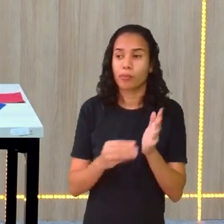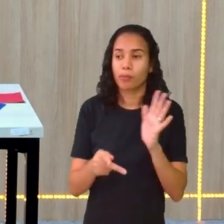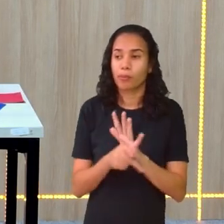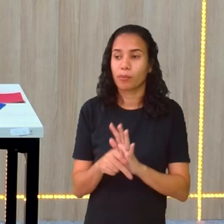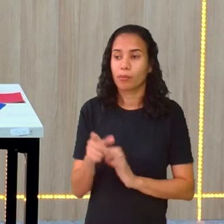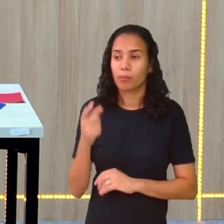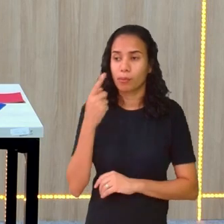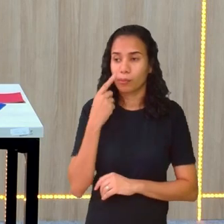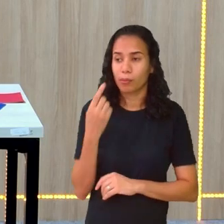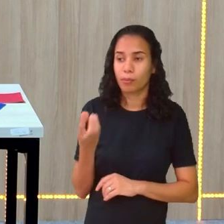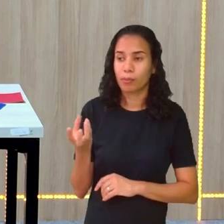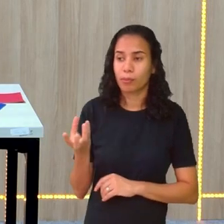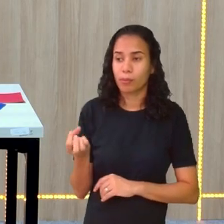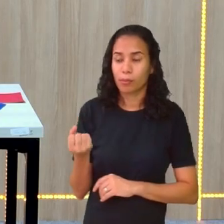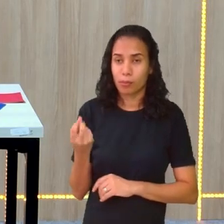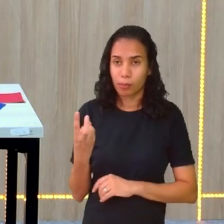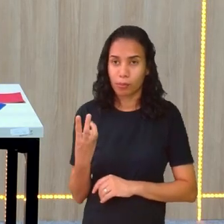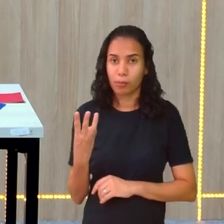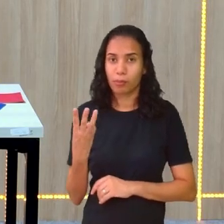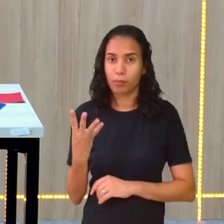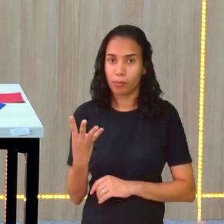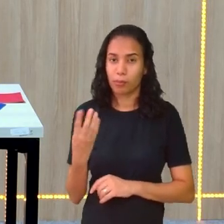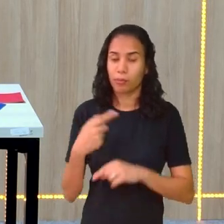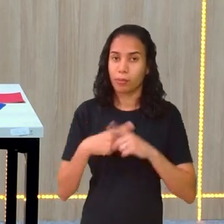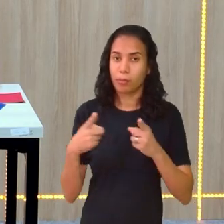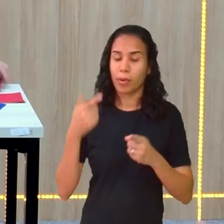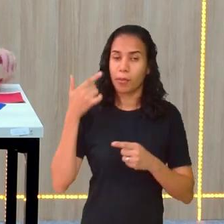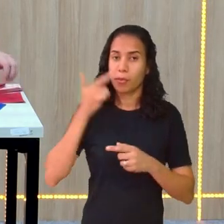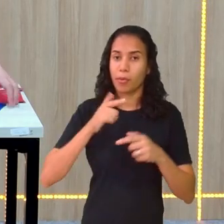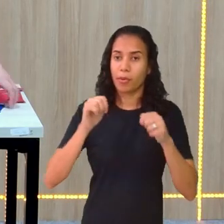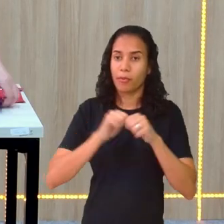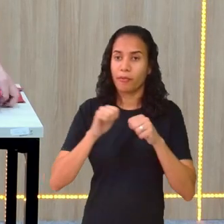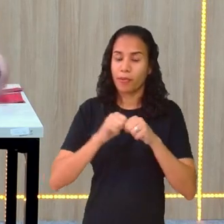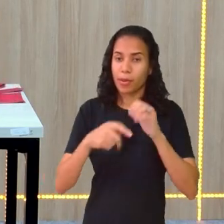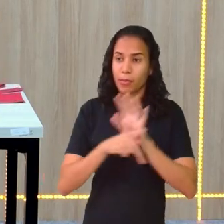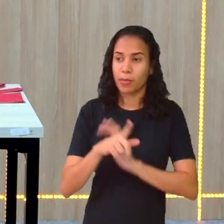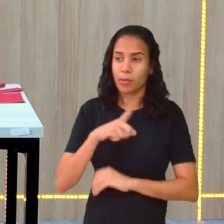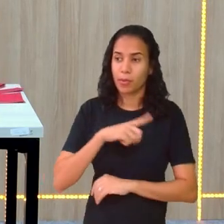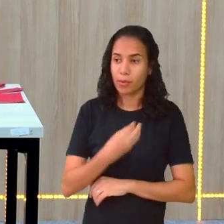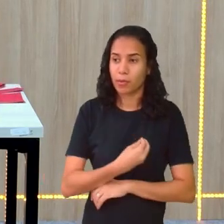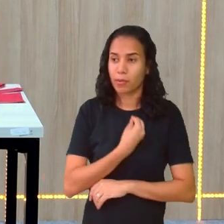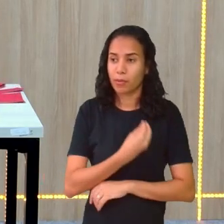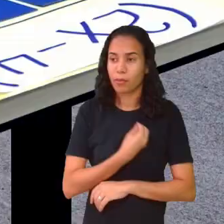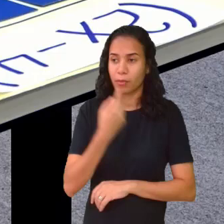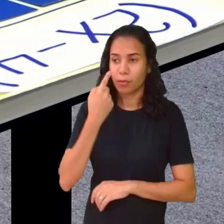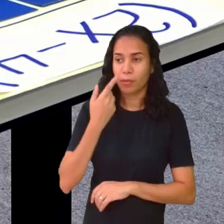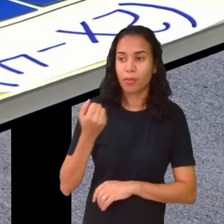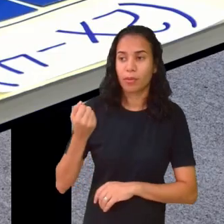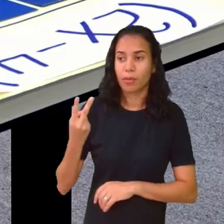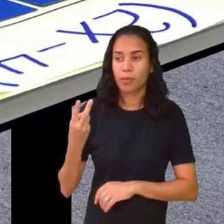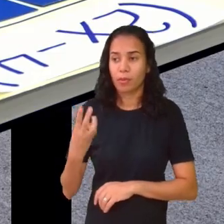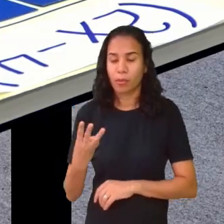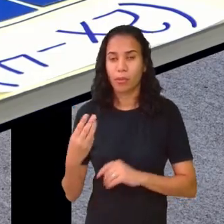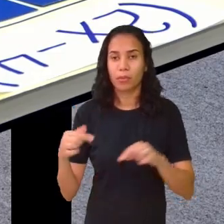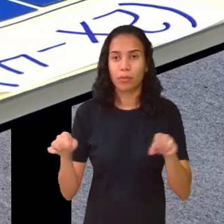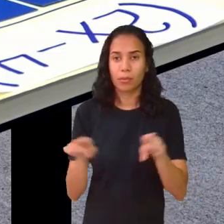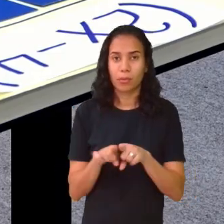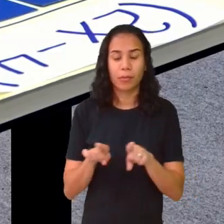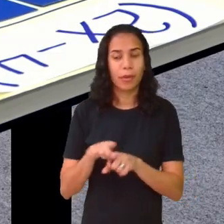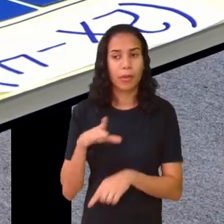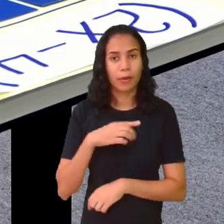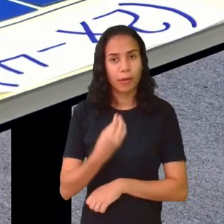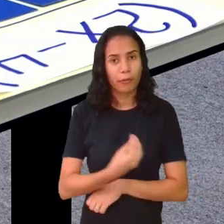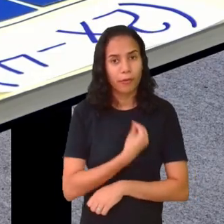3, 4. Mas, para eu fazer isso, eu tenho que colocar 3, 4 aqui.